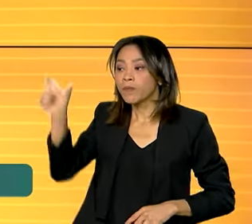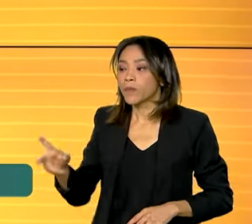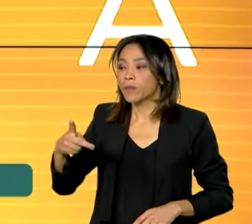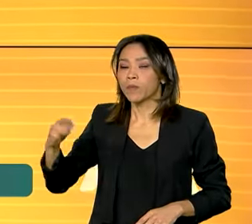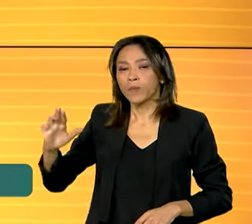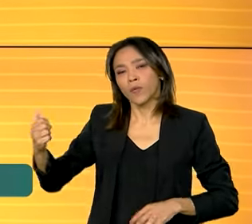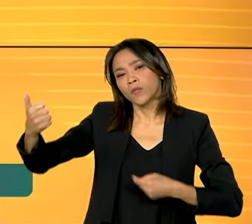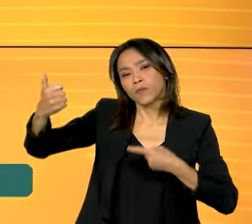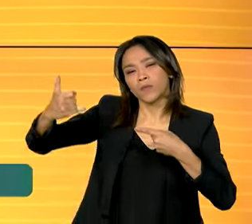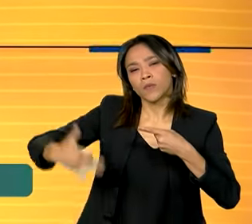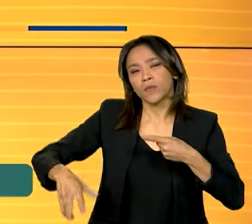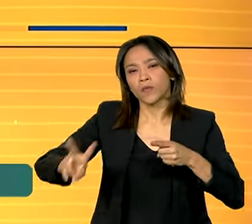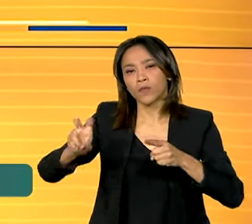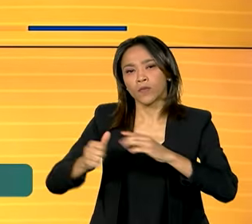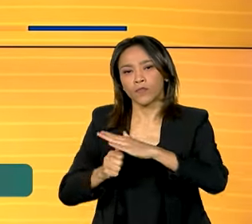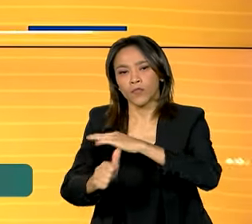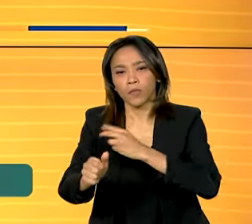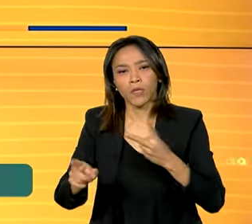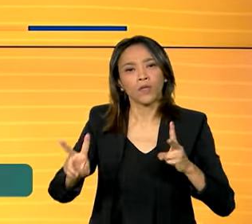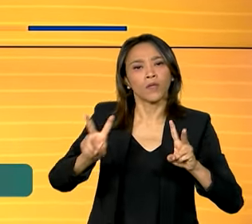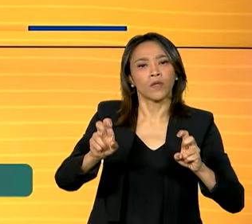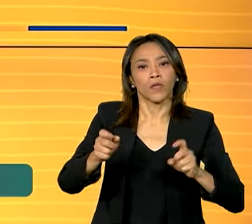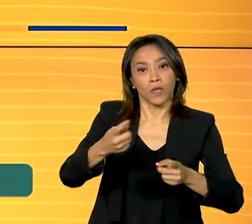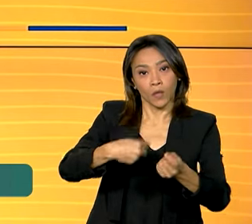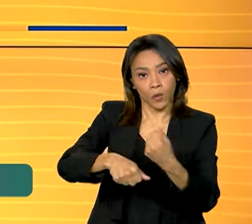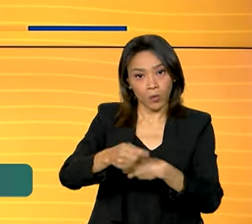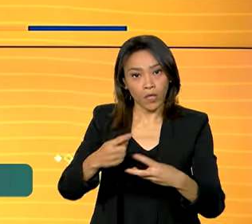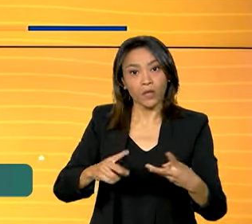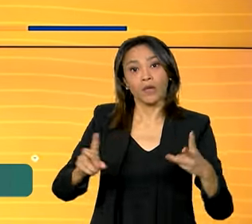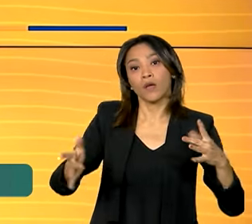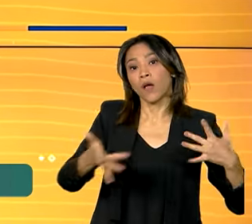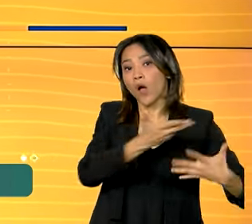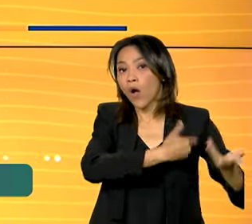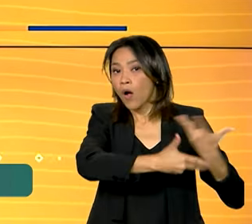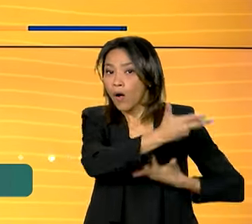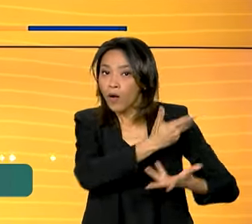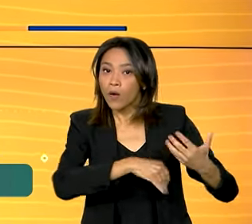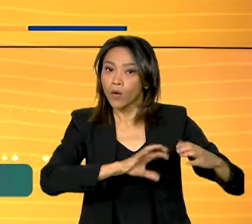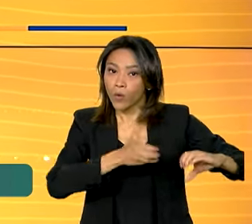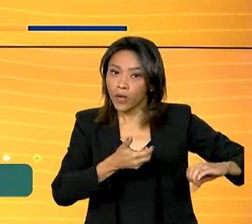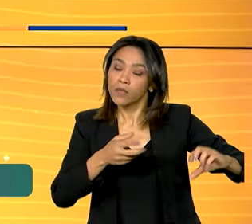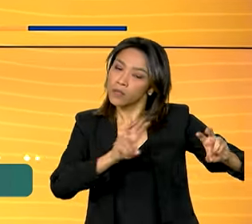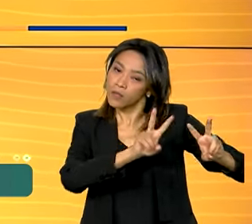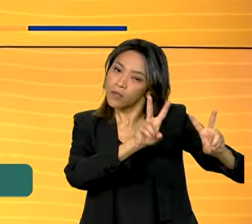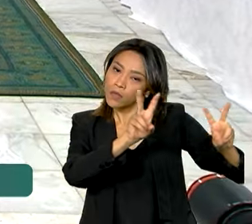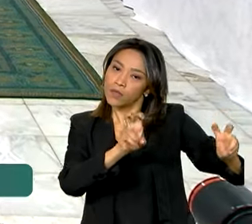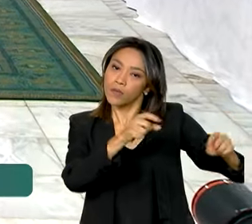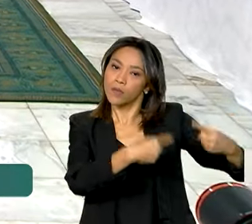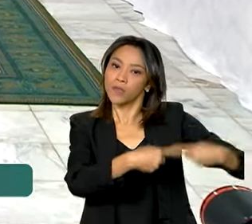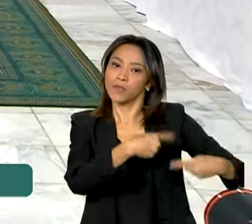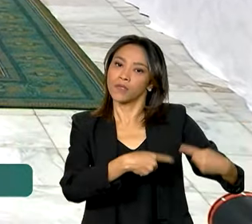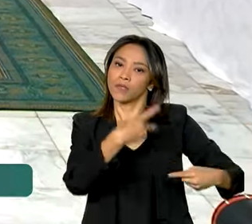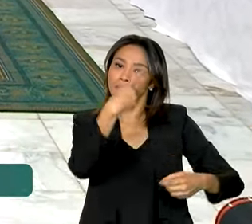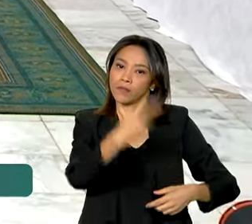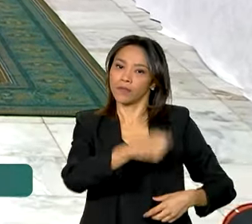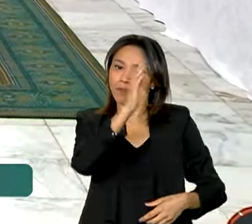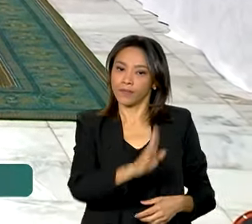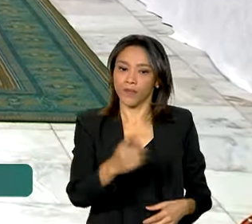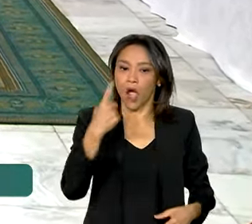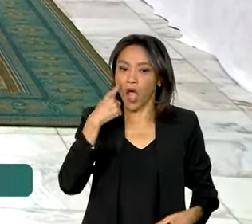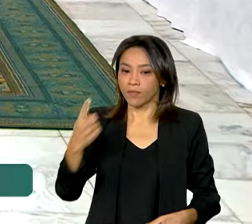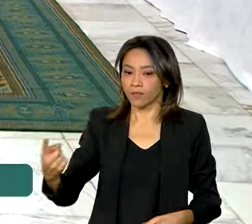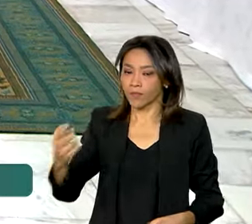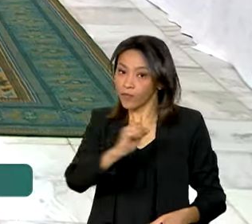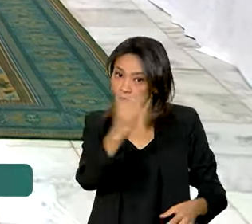investimentos, economia, relação com o Congresso Nacional e política externa. Vamos ver. Na abertura do